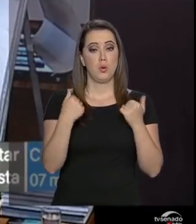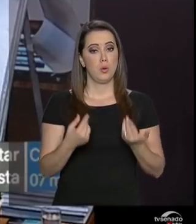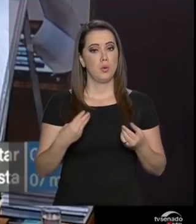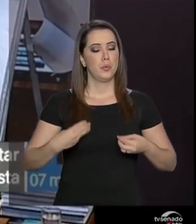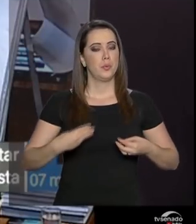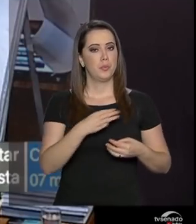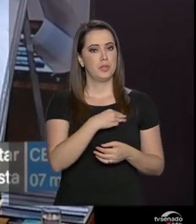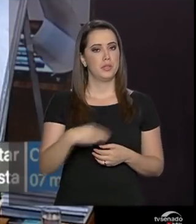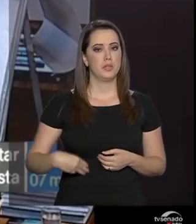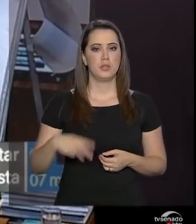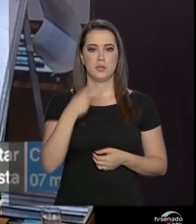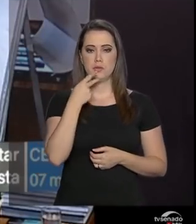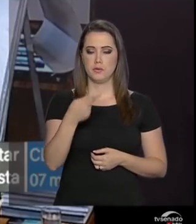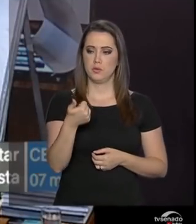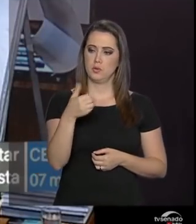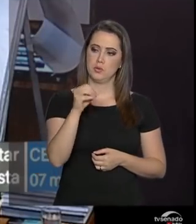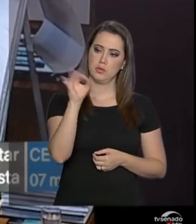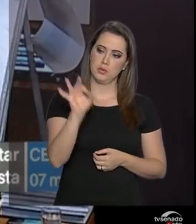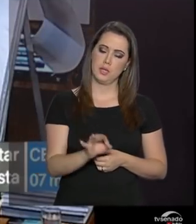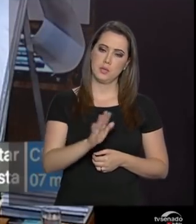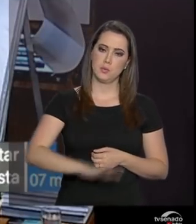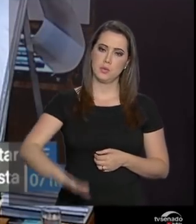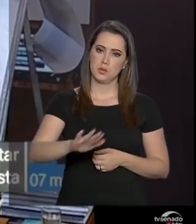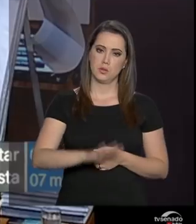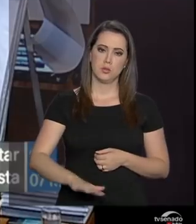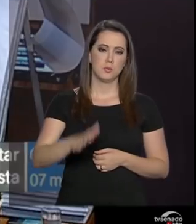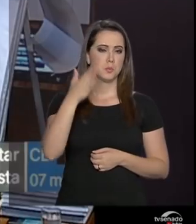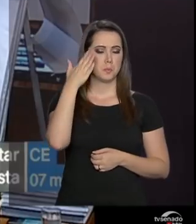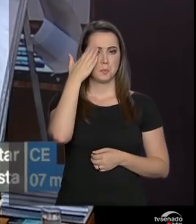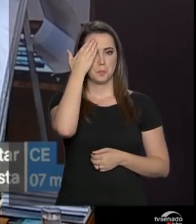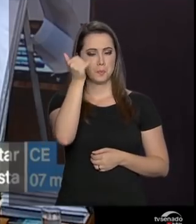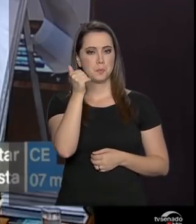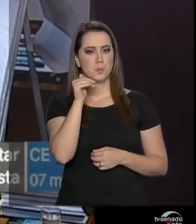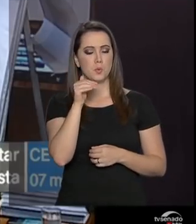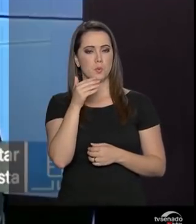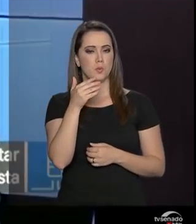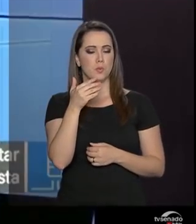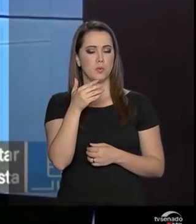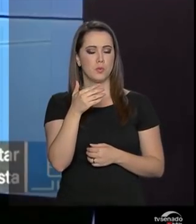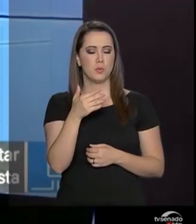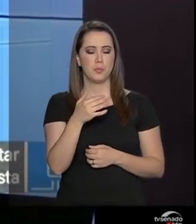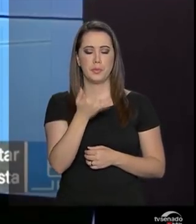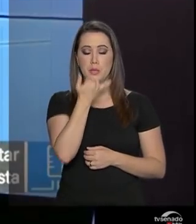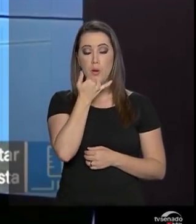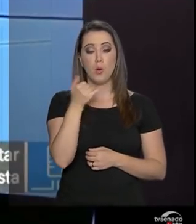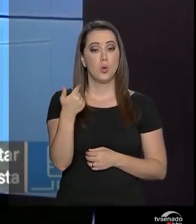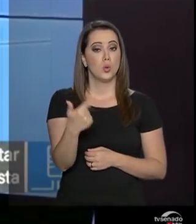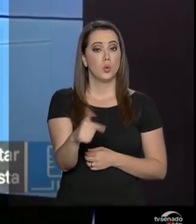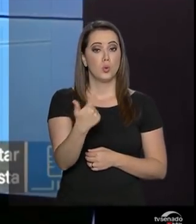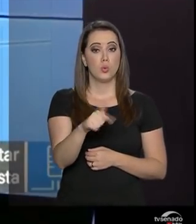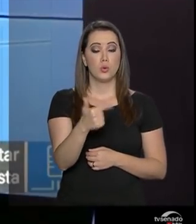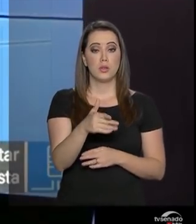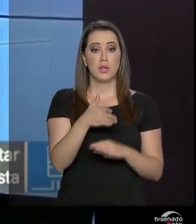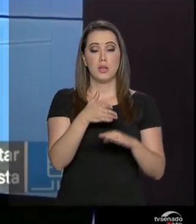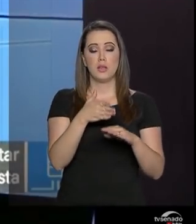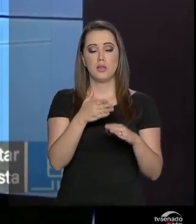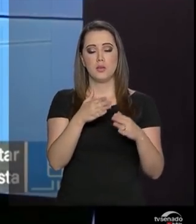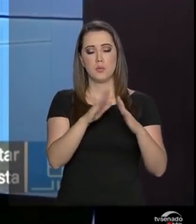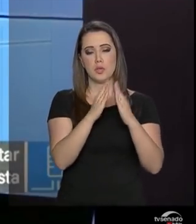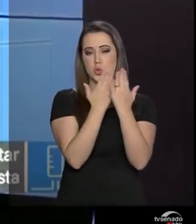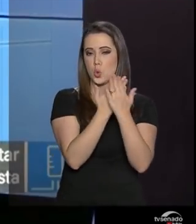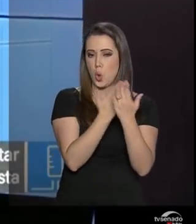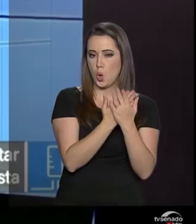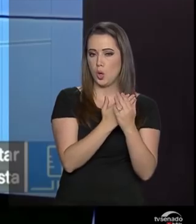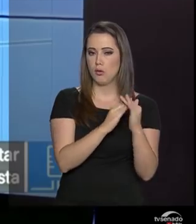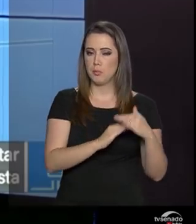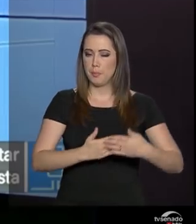apenas 10% das crianças ainda não são assistidas na pré-escola e 98% frequentam ou